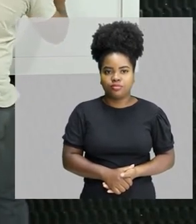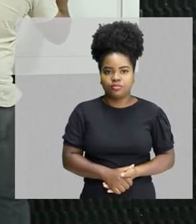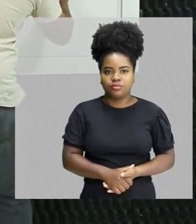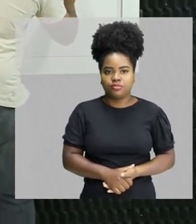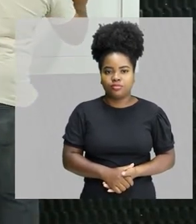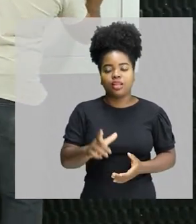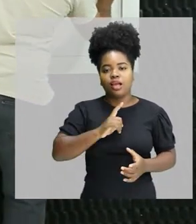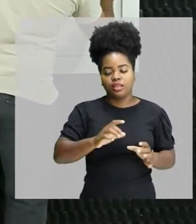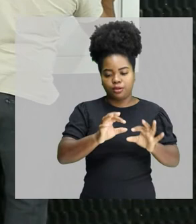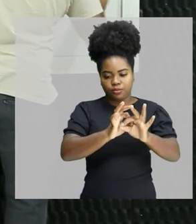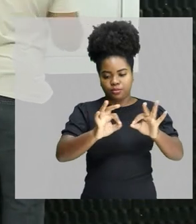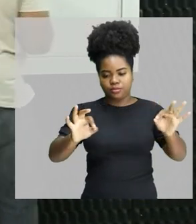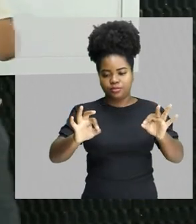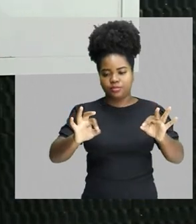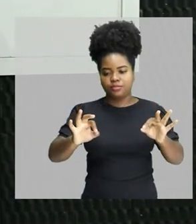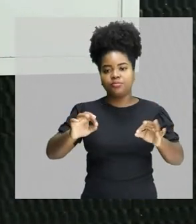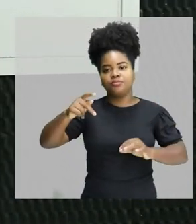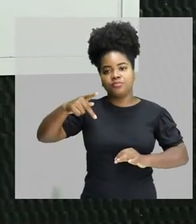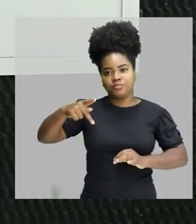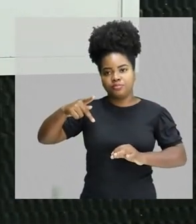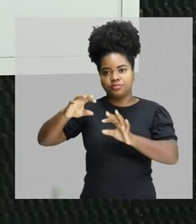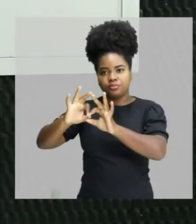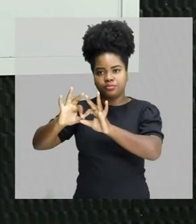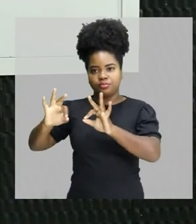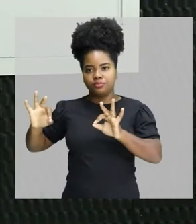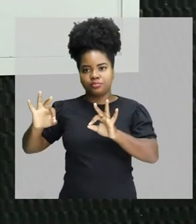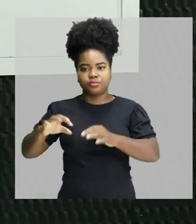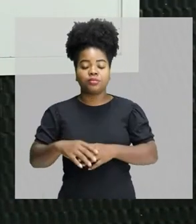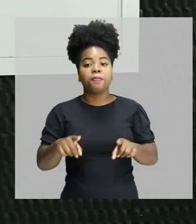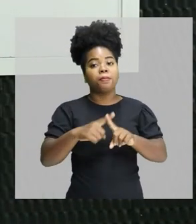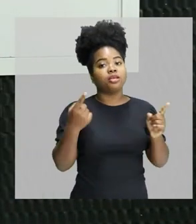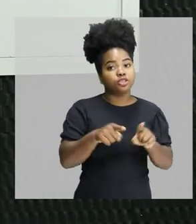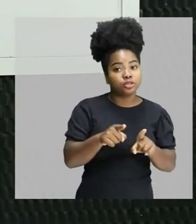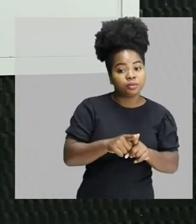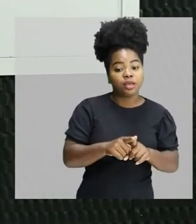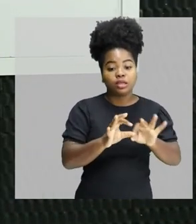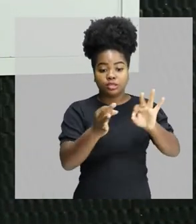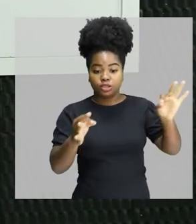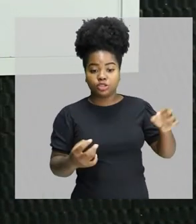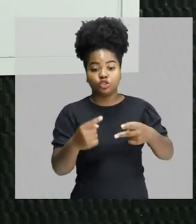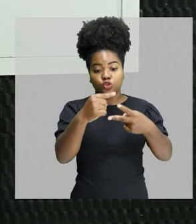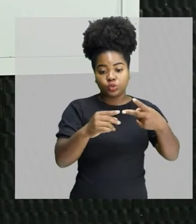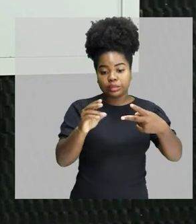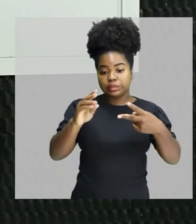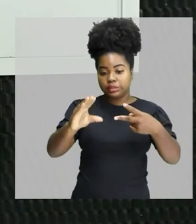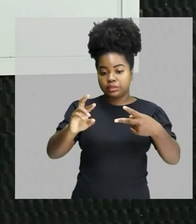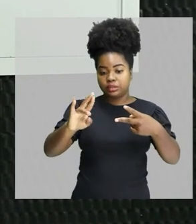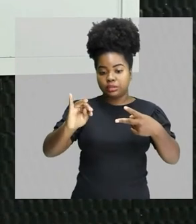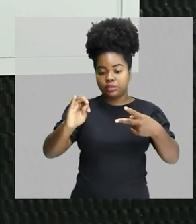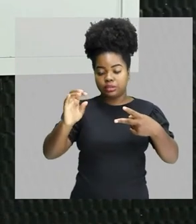esse é o nosso λ, né? Mas o comprimento de onda também pode ser a distância entre duas cristas, que o ponto mais alto.